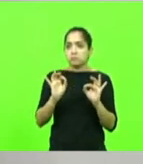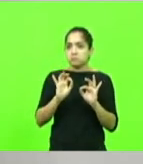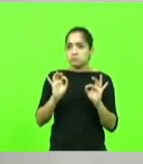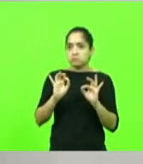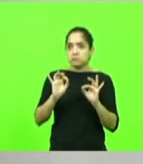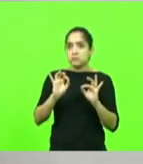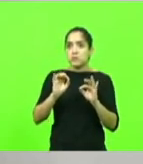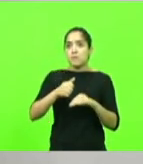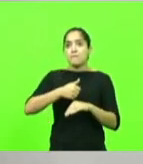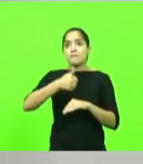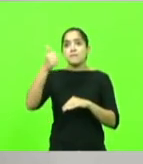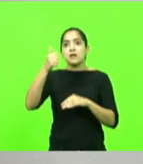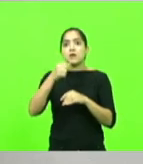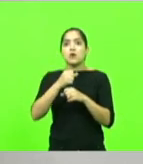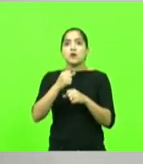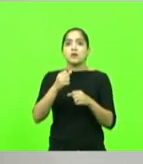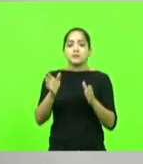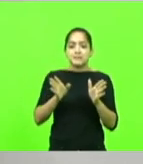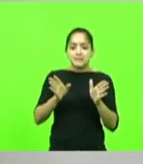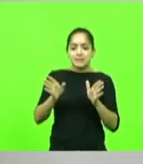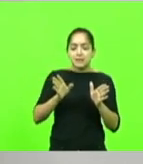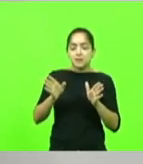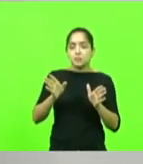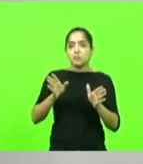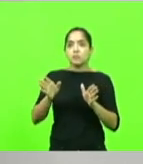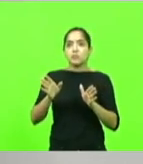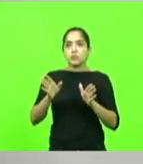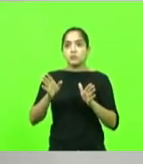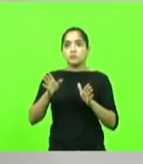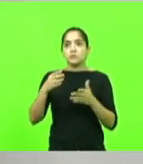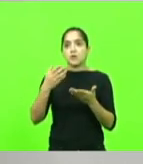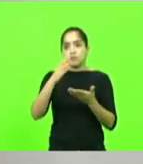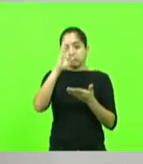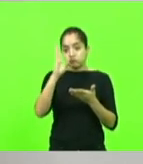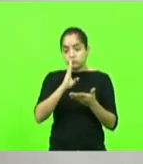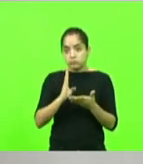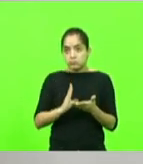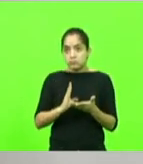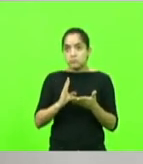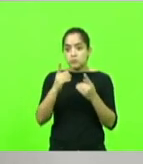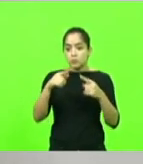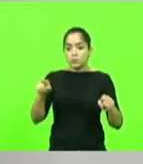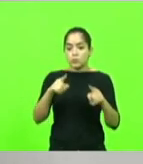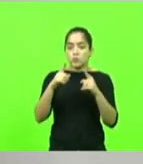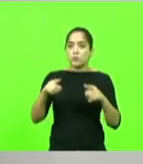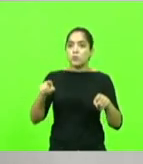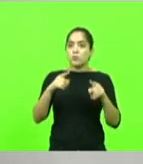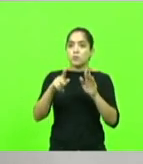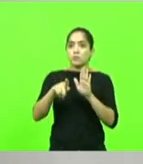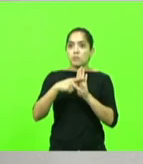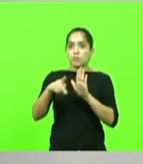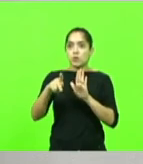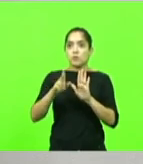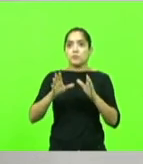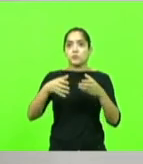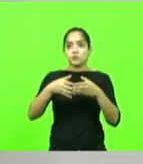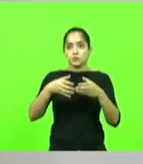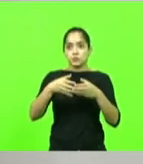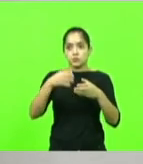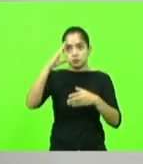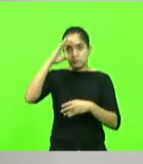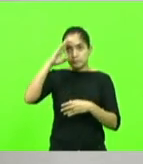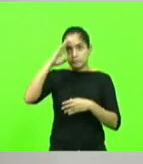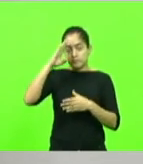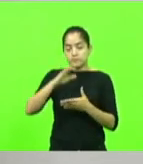dos melhores anos da minha vida. Na caserna me fiz brasileiro, como diz o hino do 62 Batalhão de Infantaria.